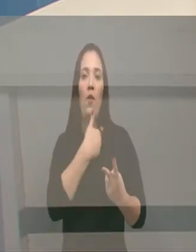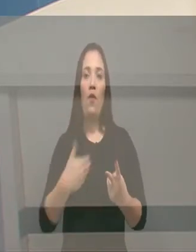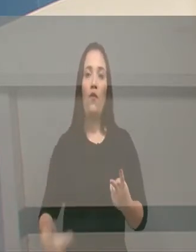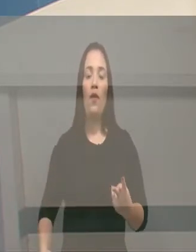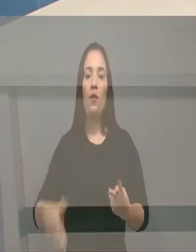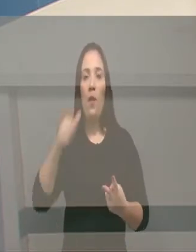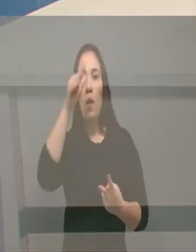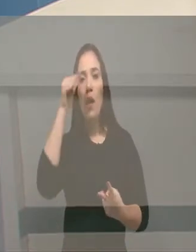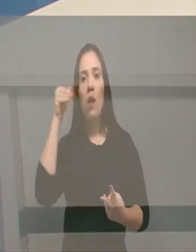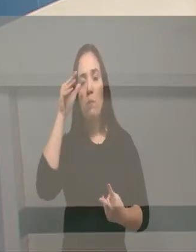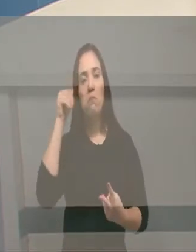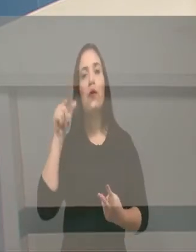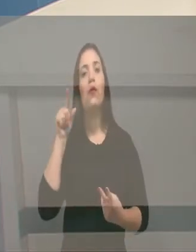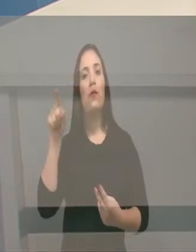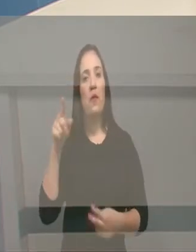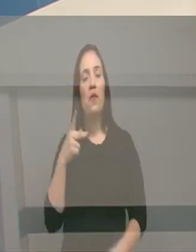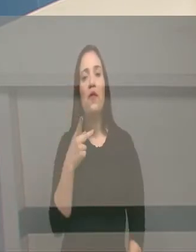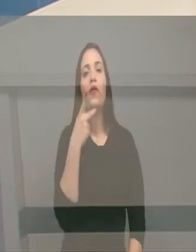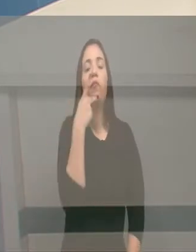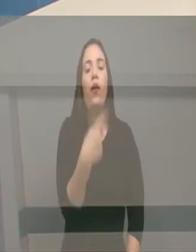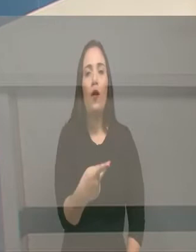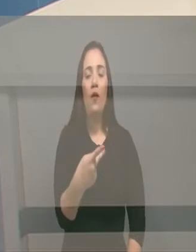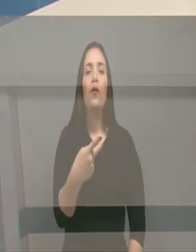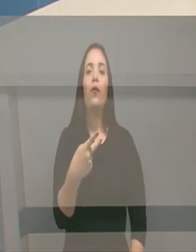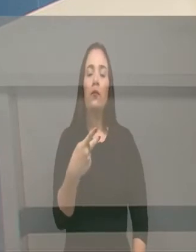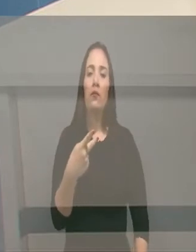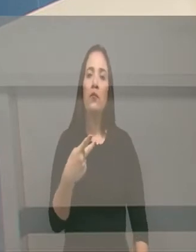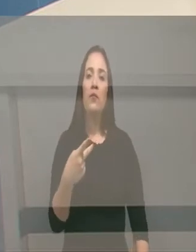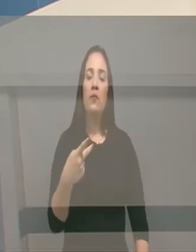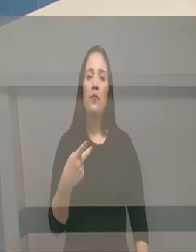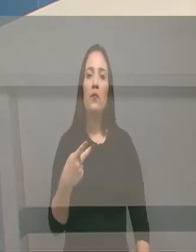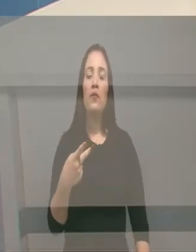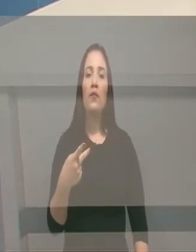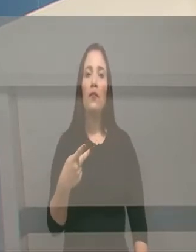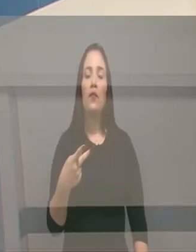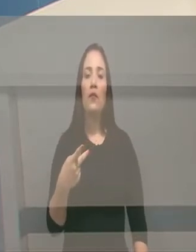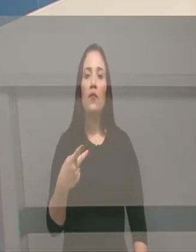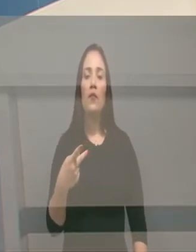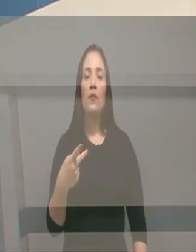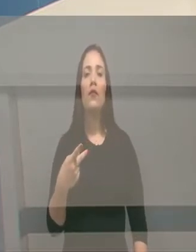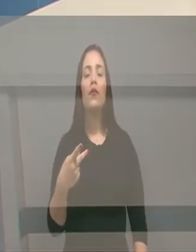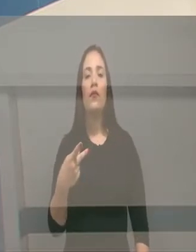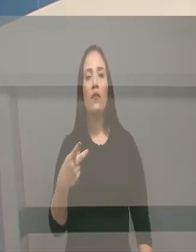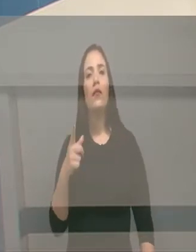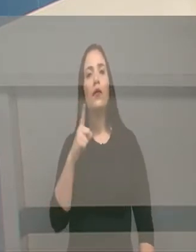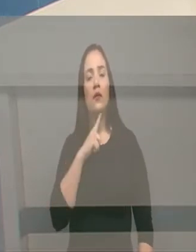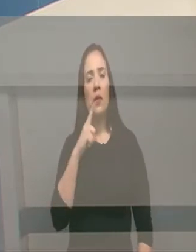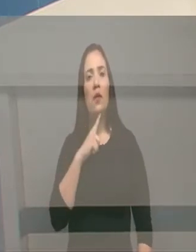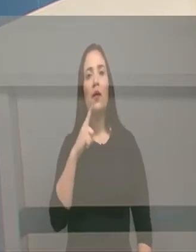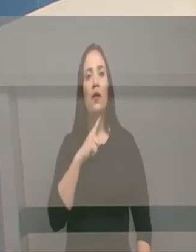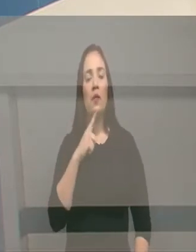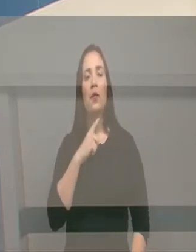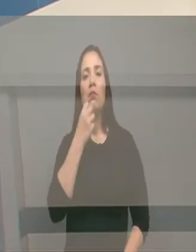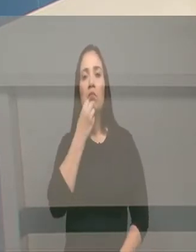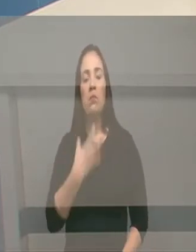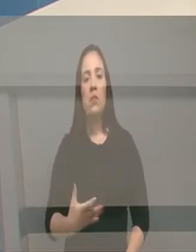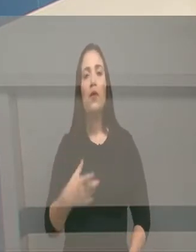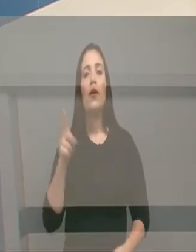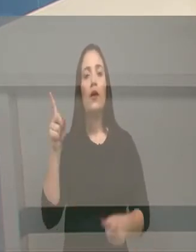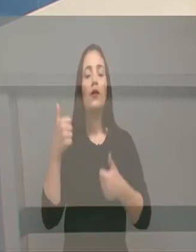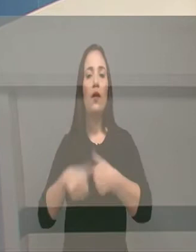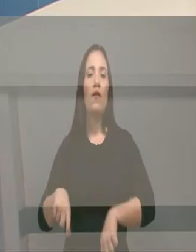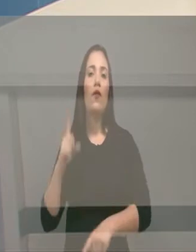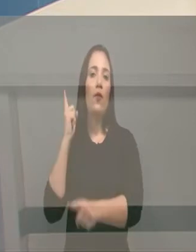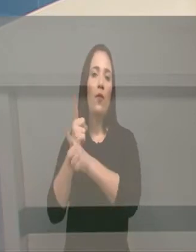né, achei muito interessante que ele disse, a família, o Camilo tinha uma família verdadeira, né, achei muito interessante aquilo, esteve com o